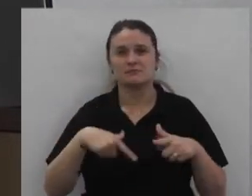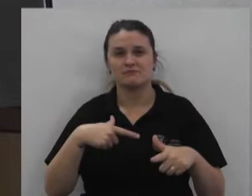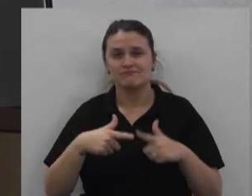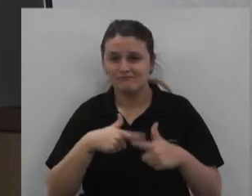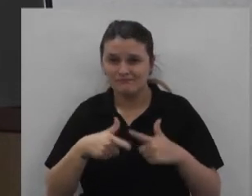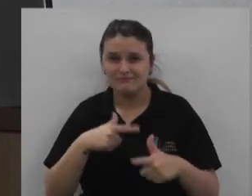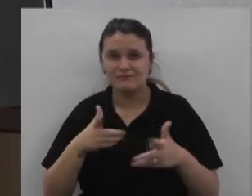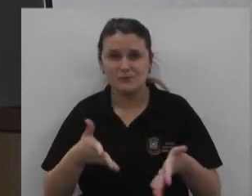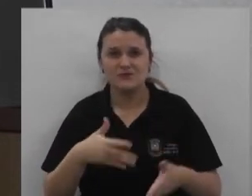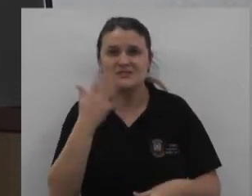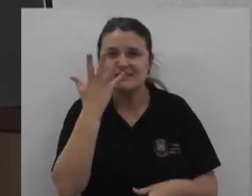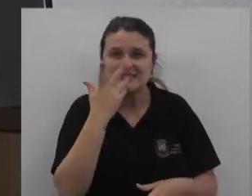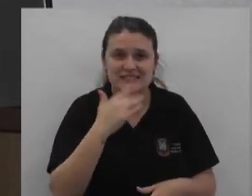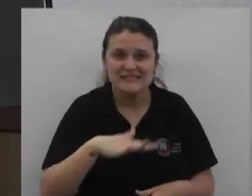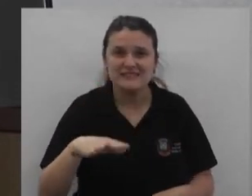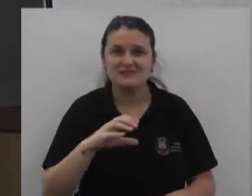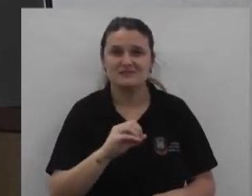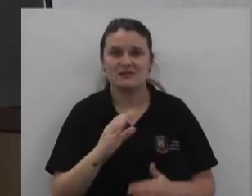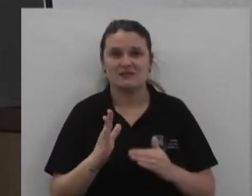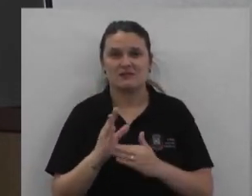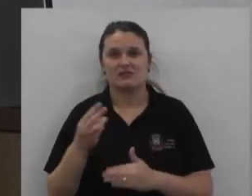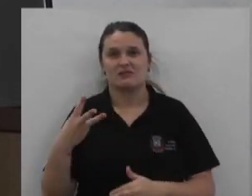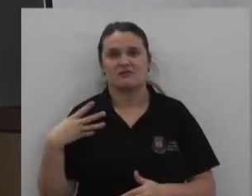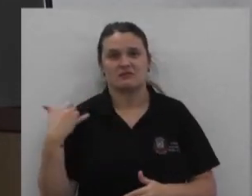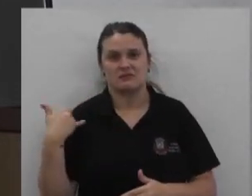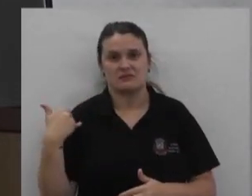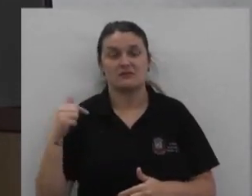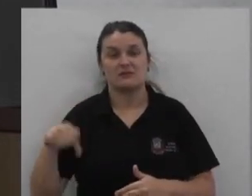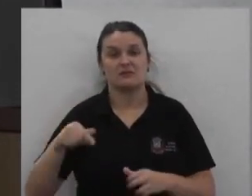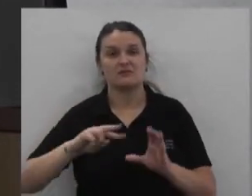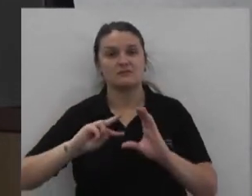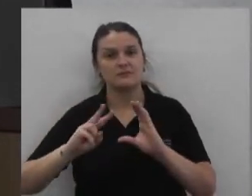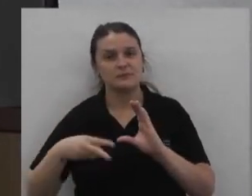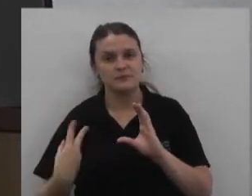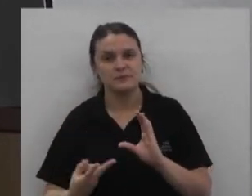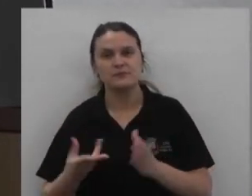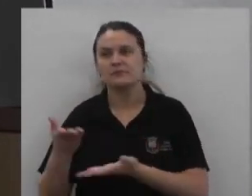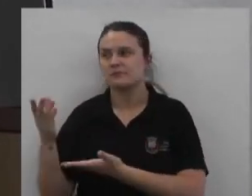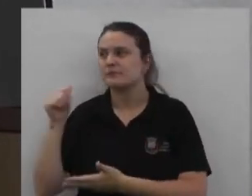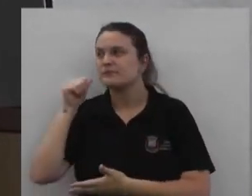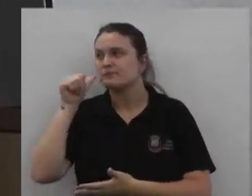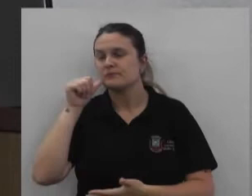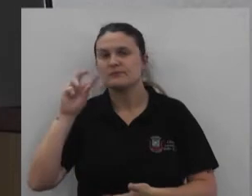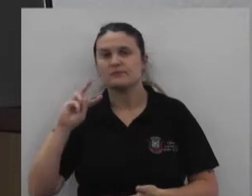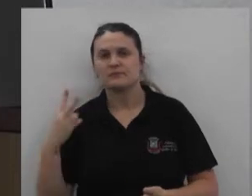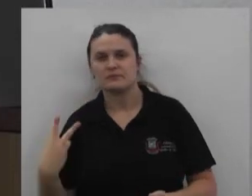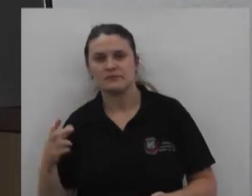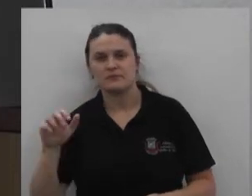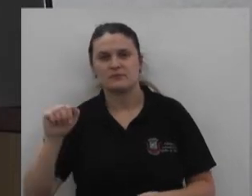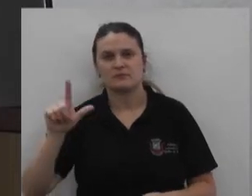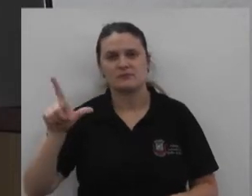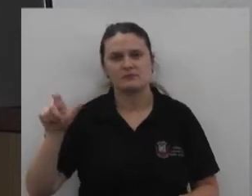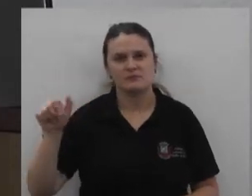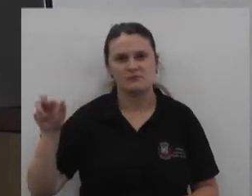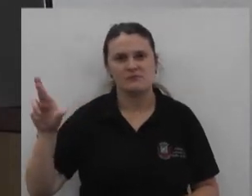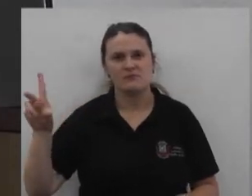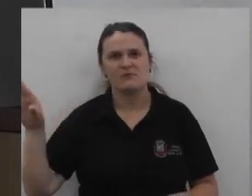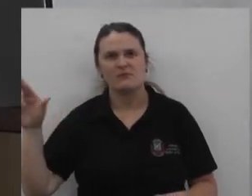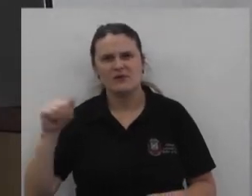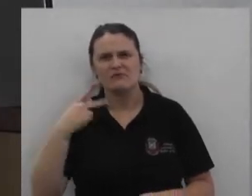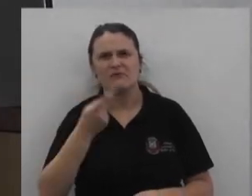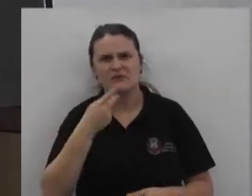É na verdade As crianças de 0 a 3 anos E essa Câmara de Vereadores Vereadora Alandre Depois vai fazer um apanhado